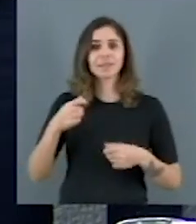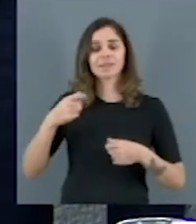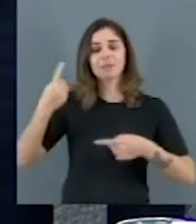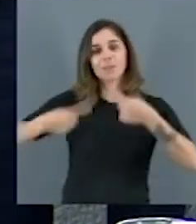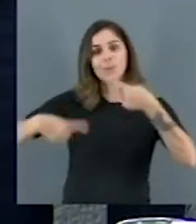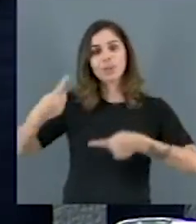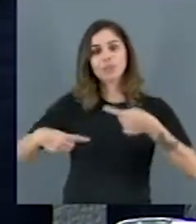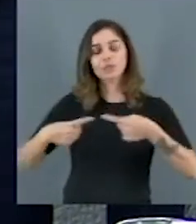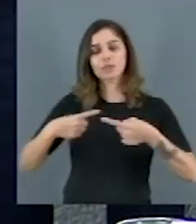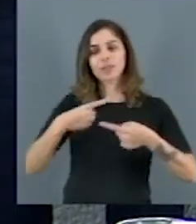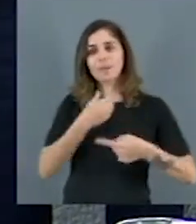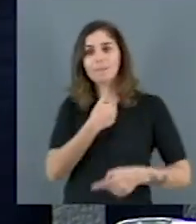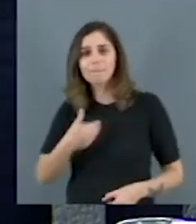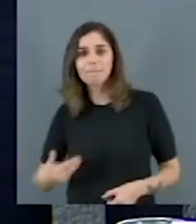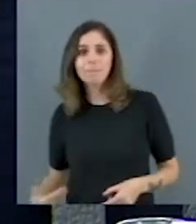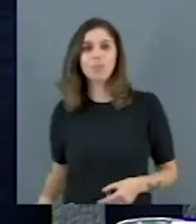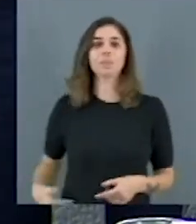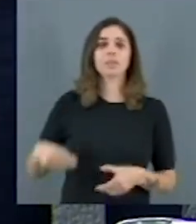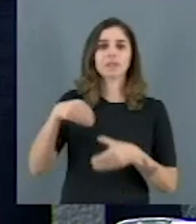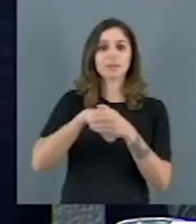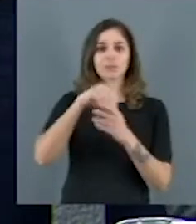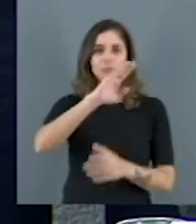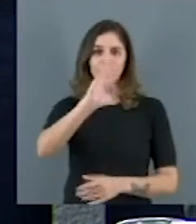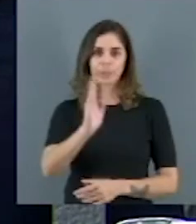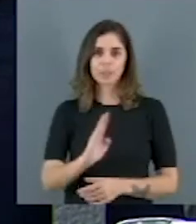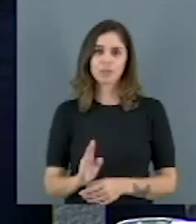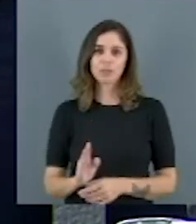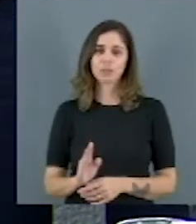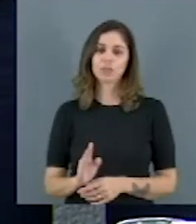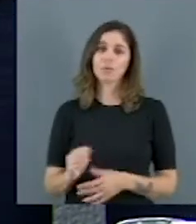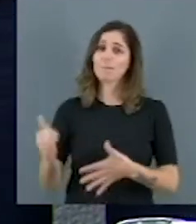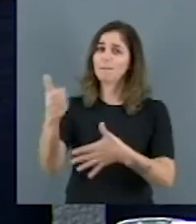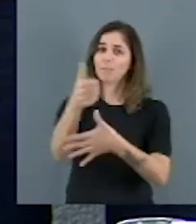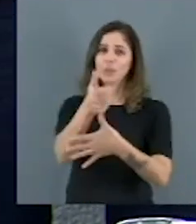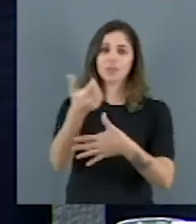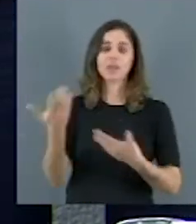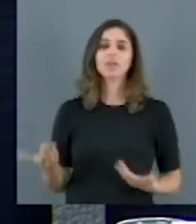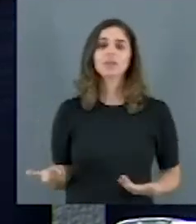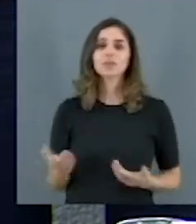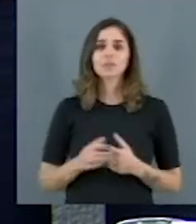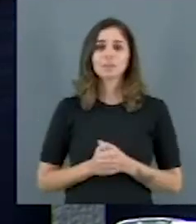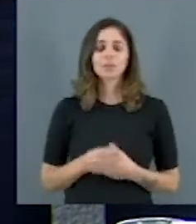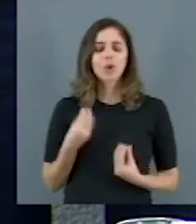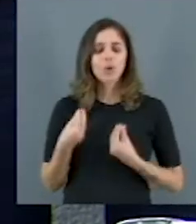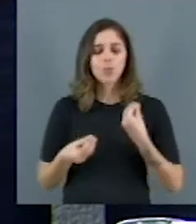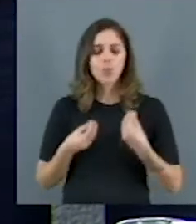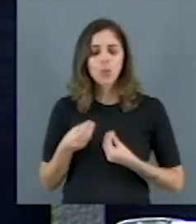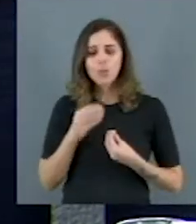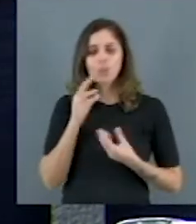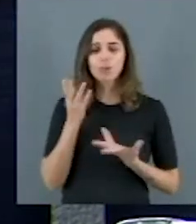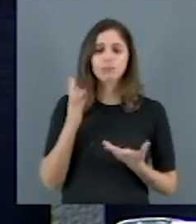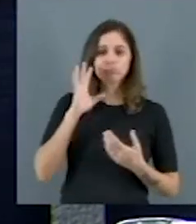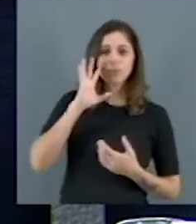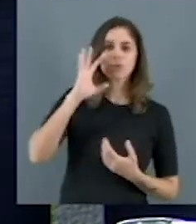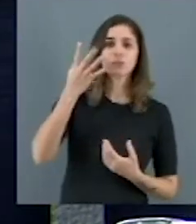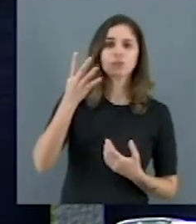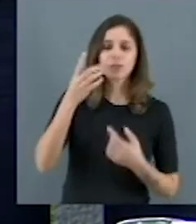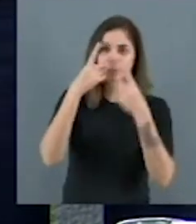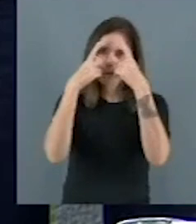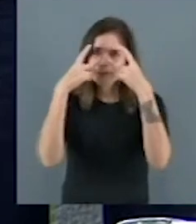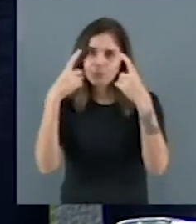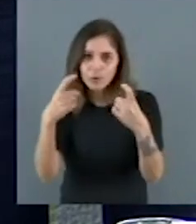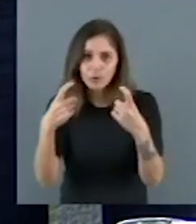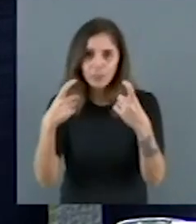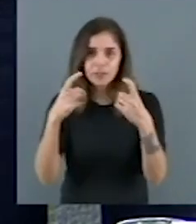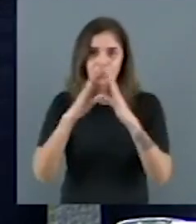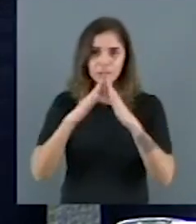esse país. Gostaria de dizer também que não enfrentaremos a violência nas escolas apenas